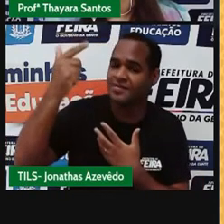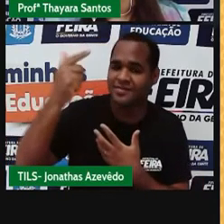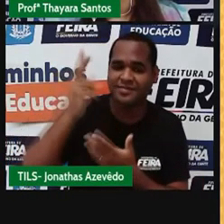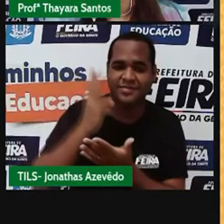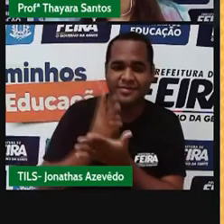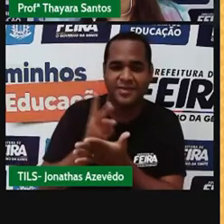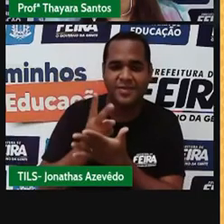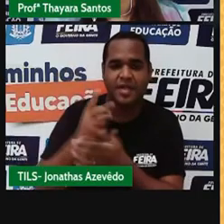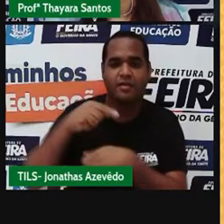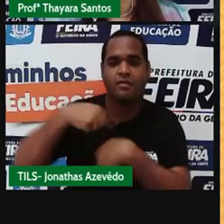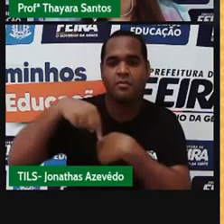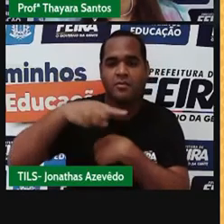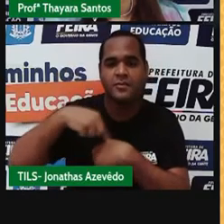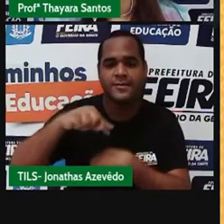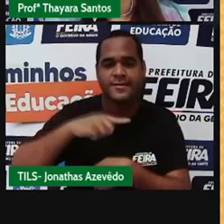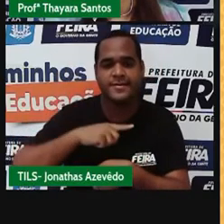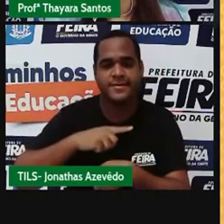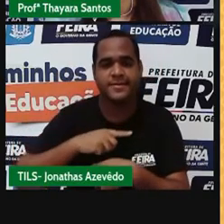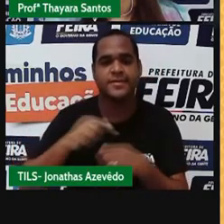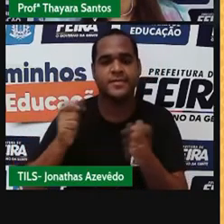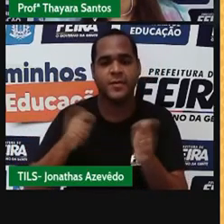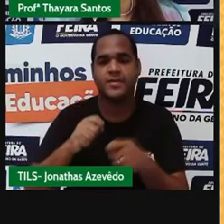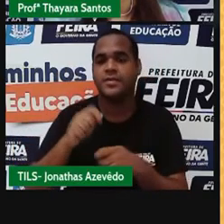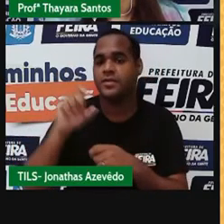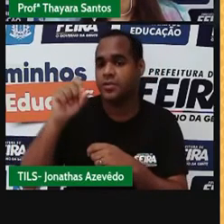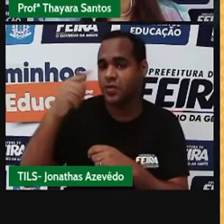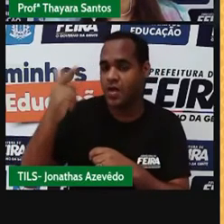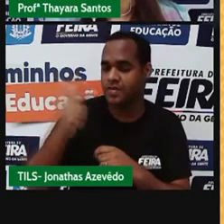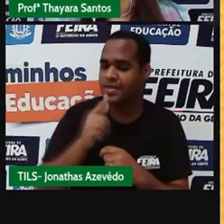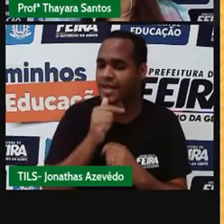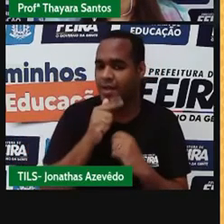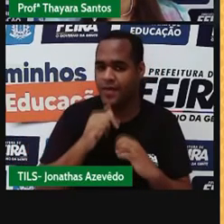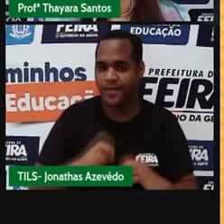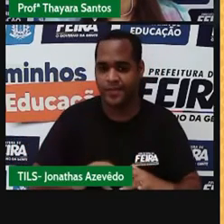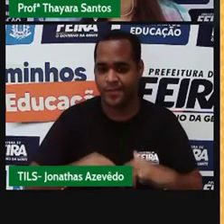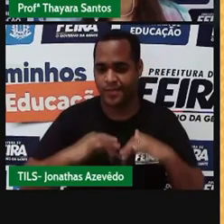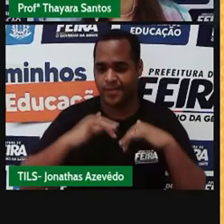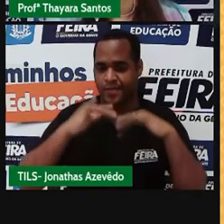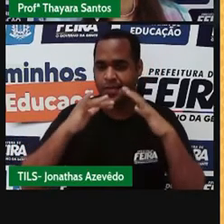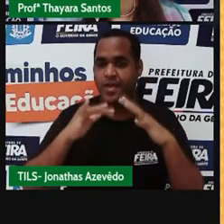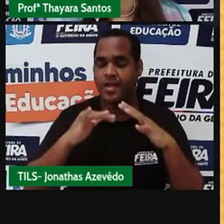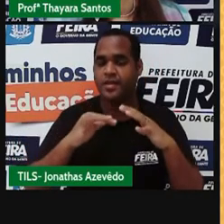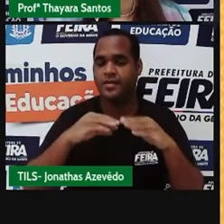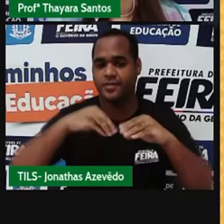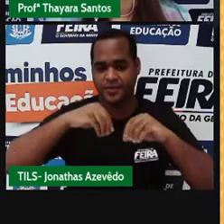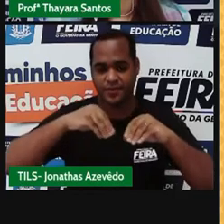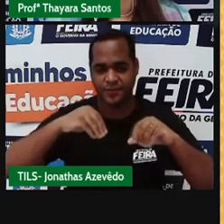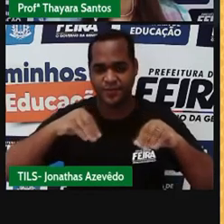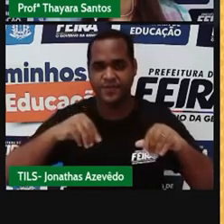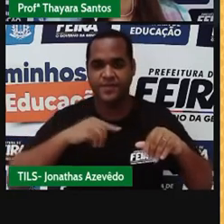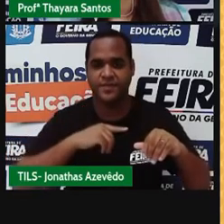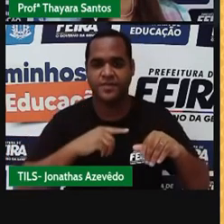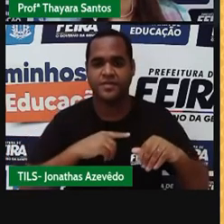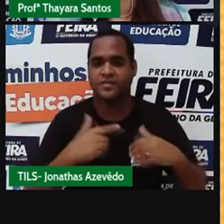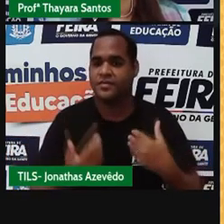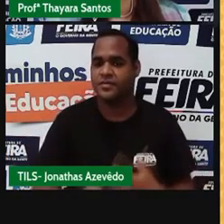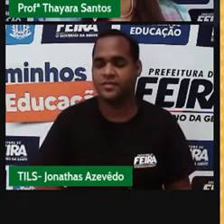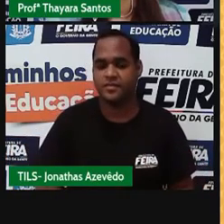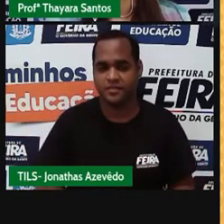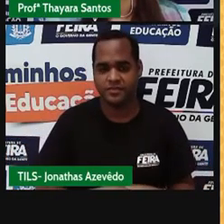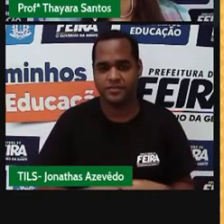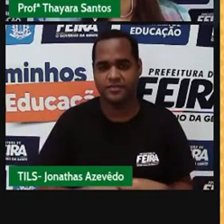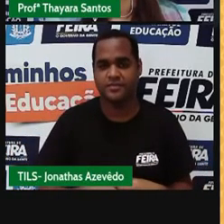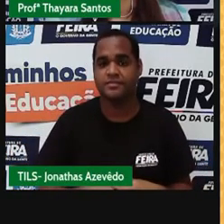solar e o vento favorecem a ocorrência da evaporação da água, restando nos tanques apenas o sal que estava dissolvido. Nas